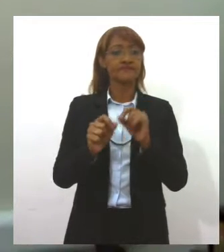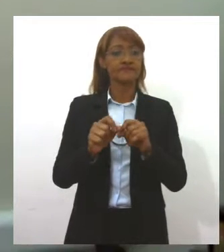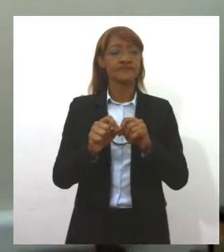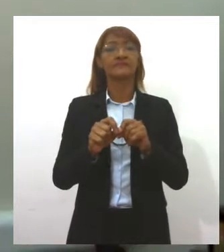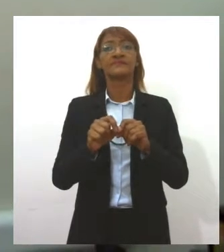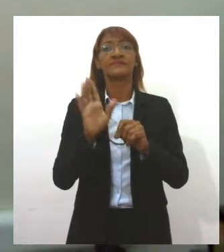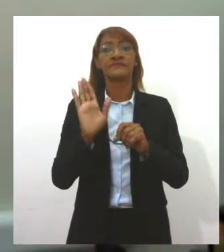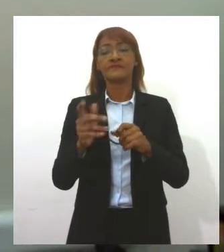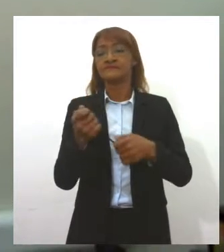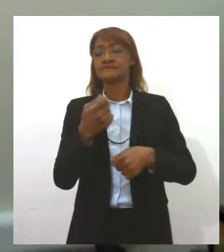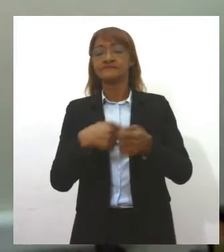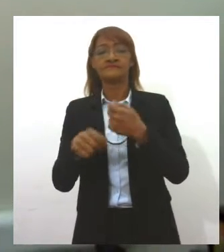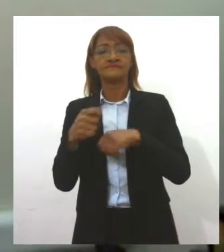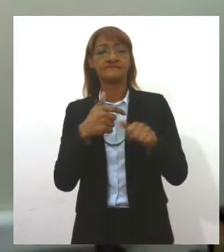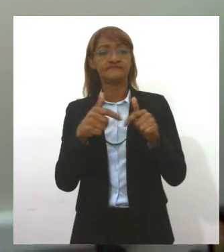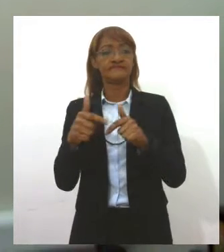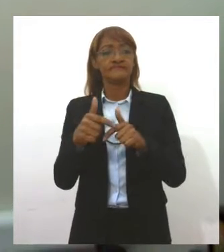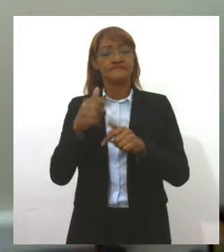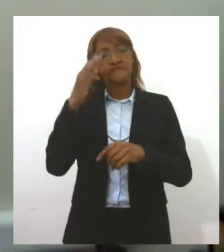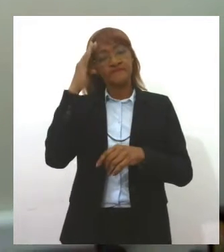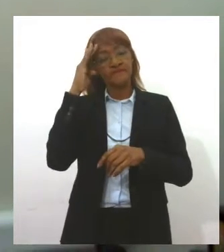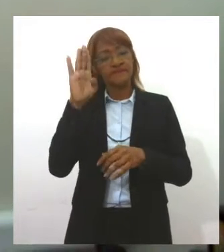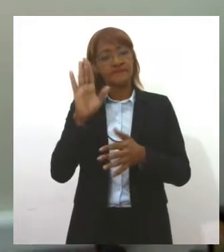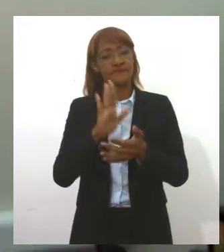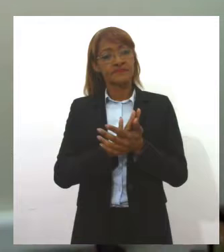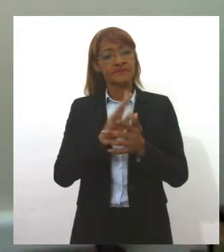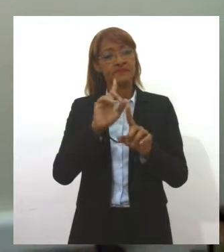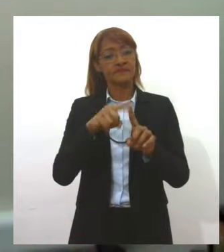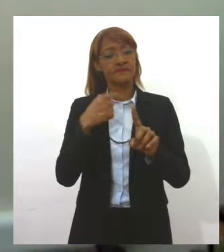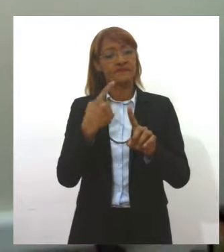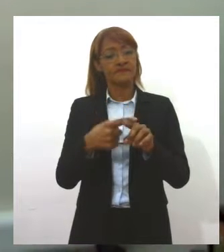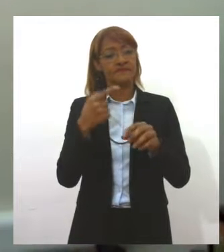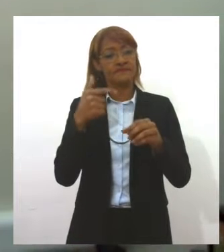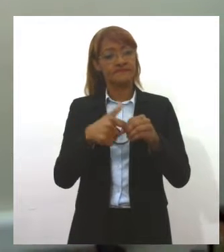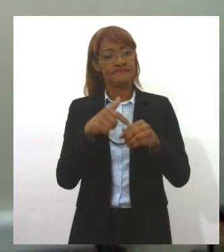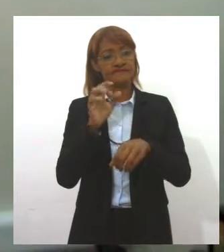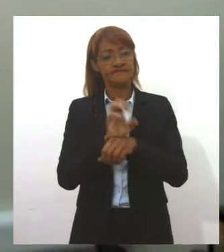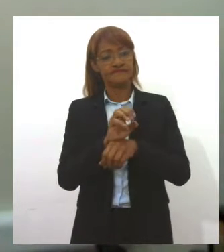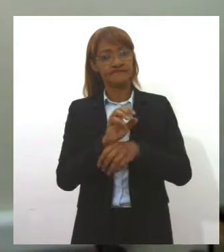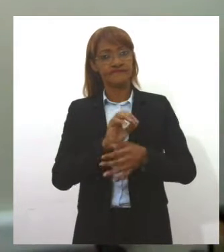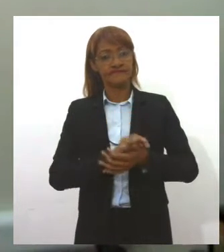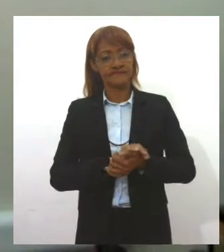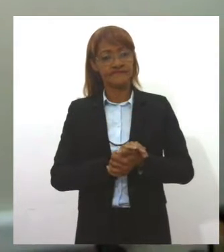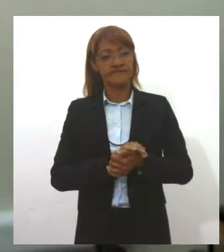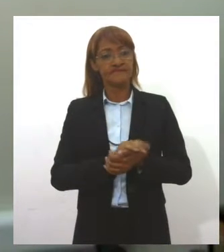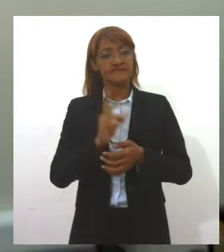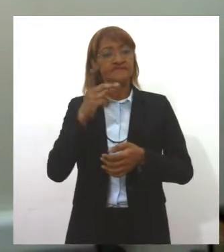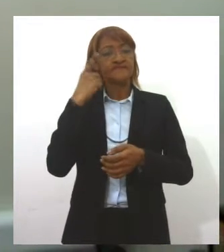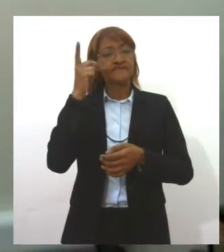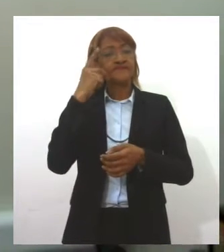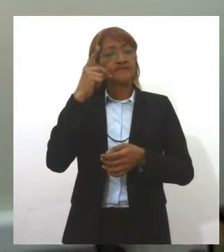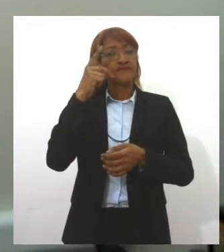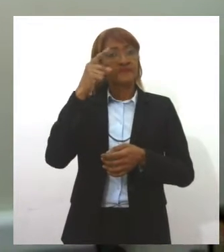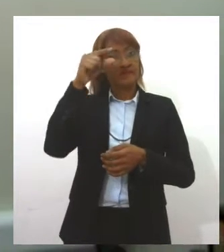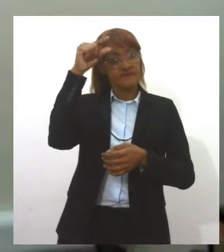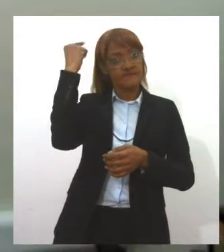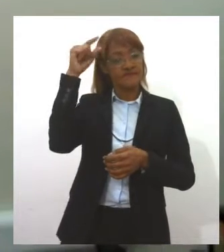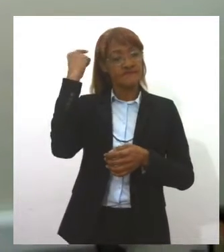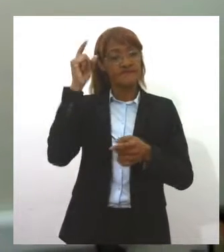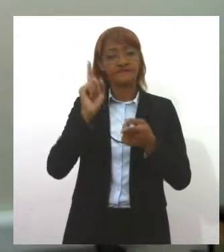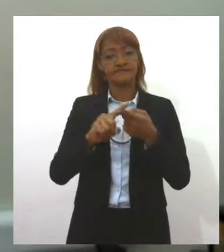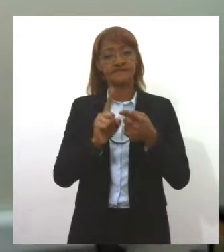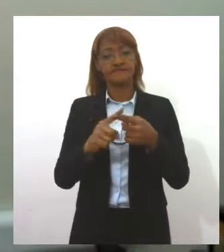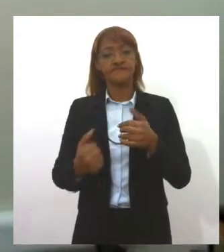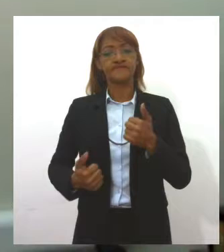Serviços, é o principal motivo pelo aumento dos combustíveis no Estado. O deputado Francisco Gualberto também defendeu